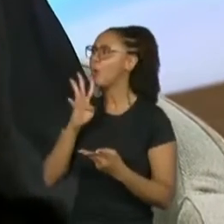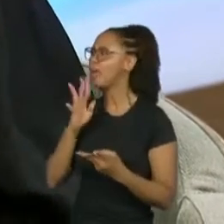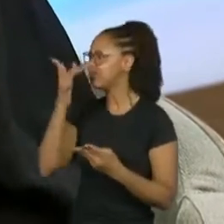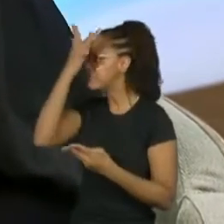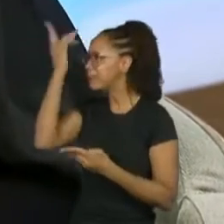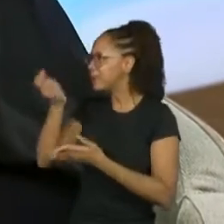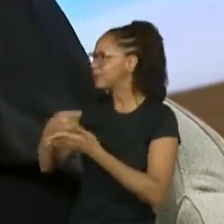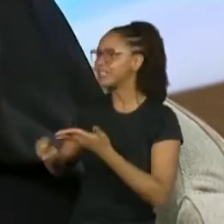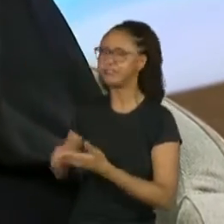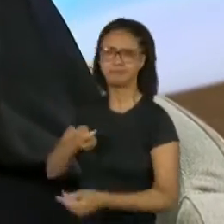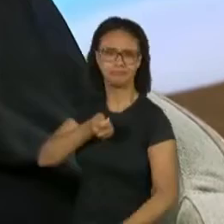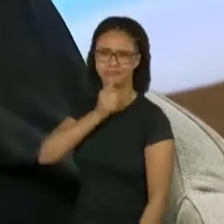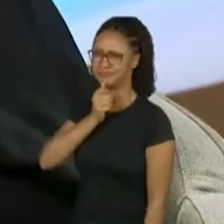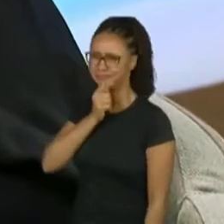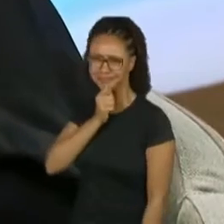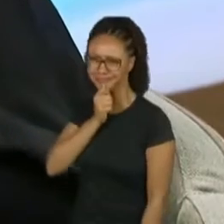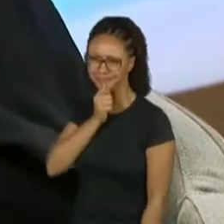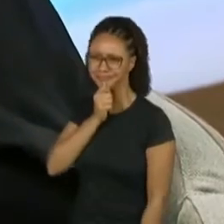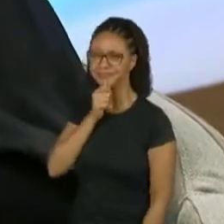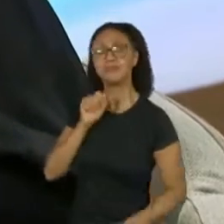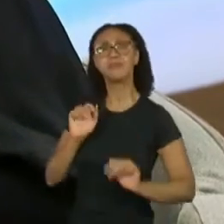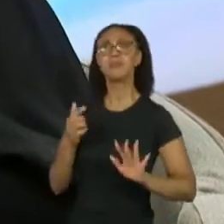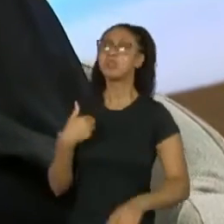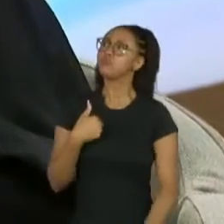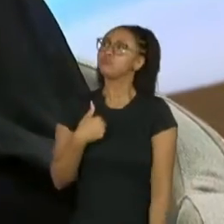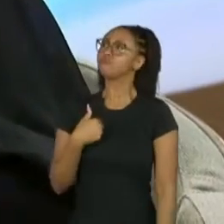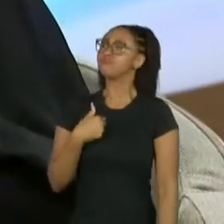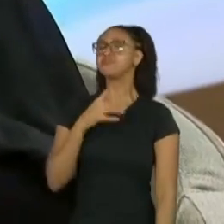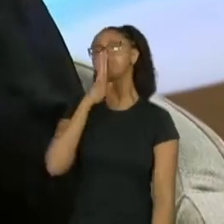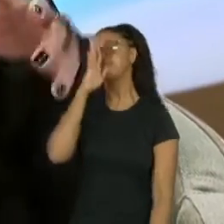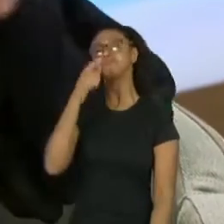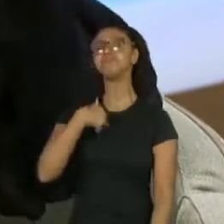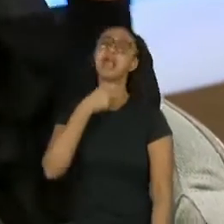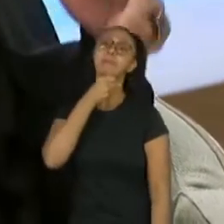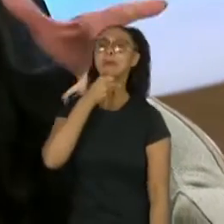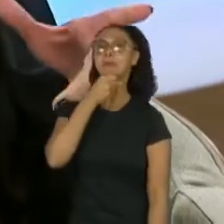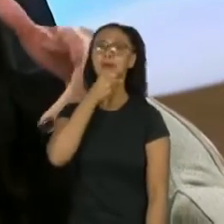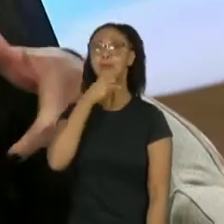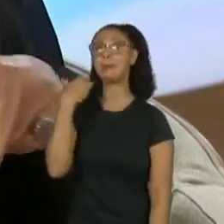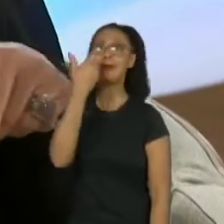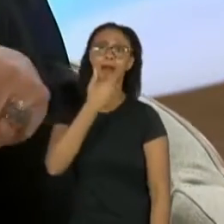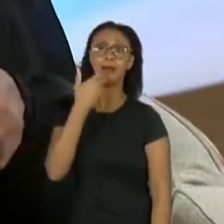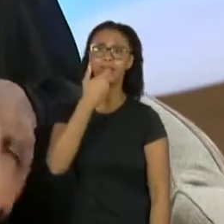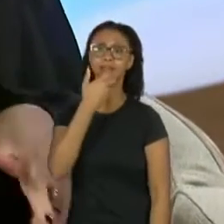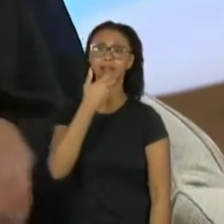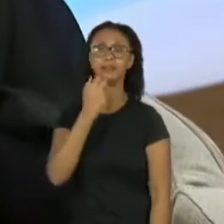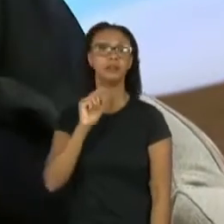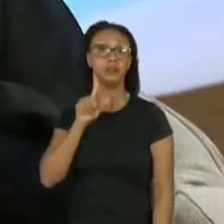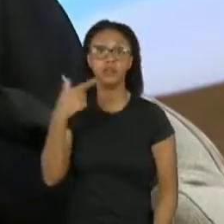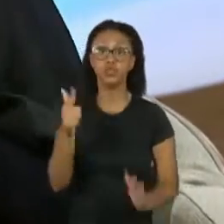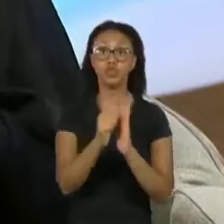compositores. E eu falei, agora eu vou cantar. E aí saiu isso no jornal.